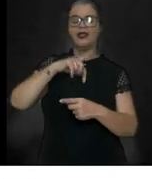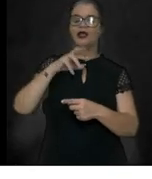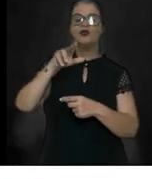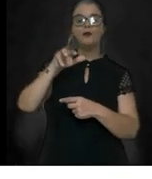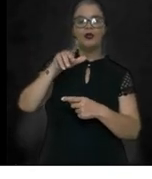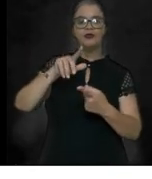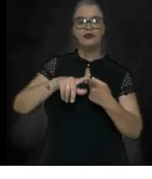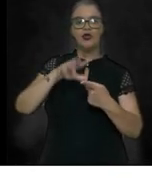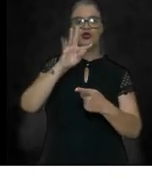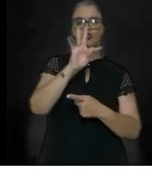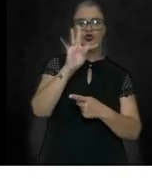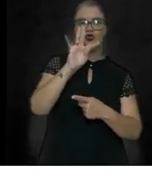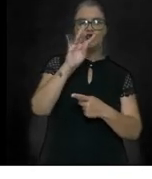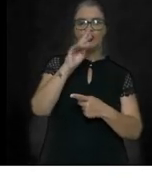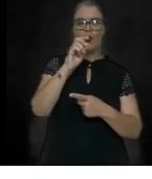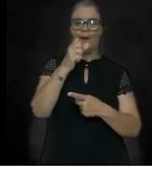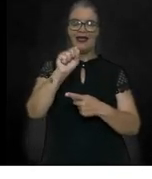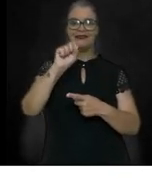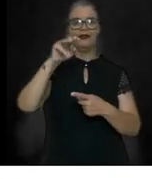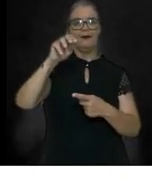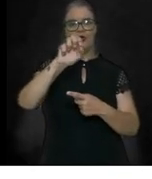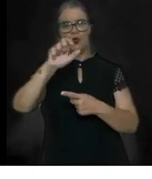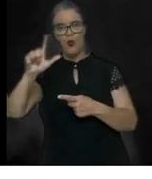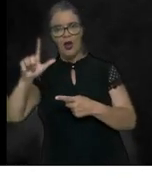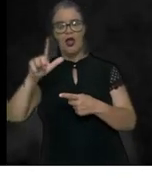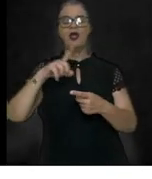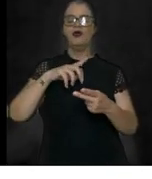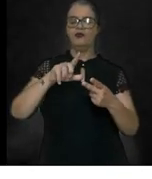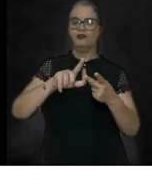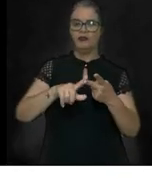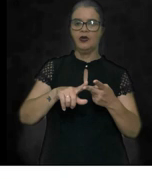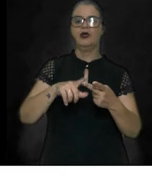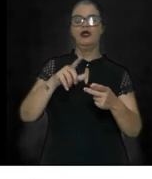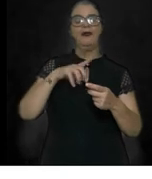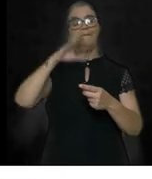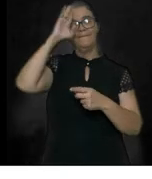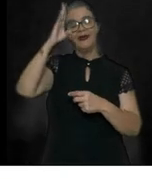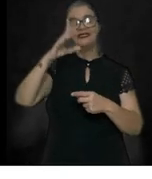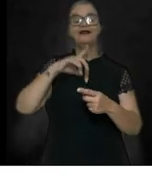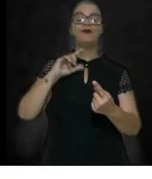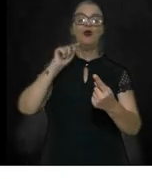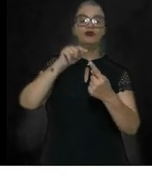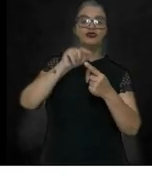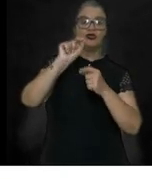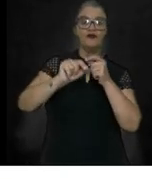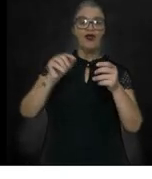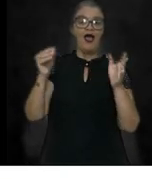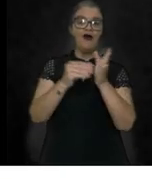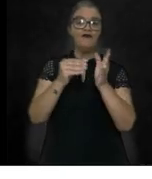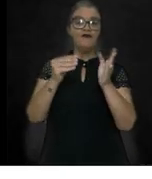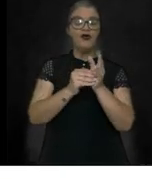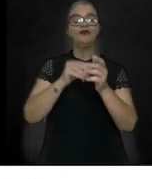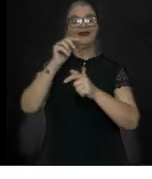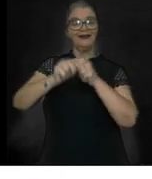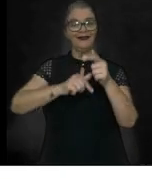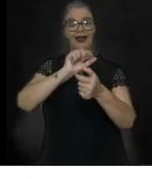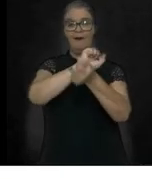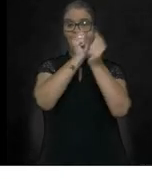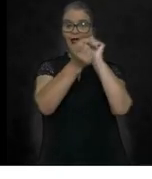Tomás e Manuel Beckmann. Teve como causa principal a falta de mão de obra escrava e o